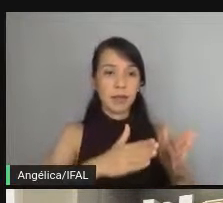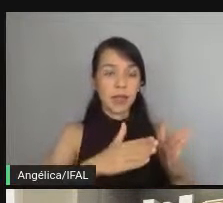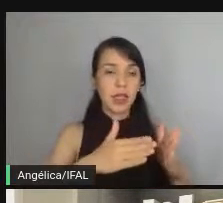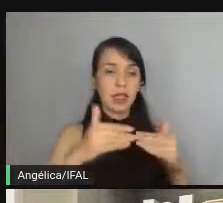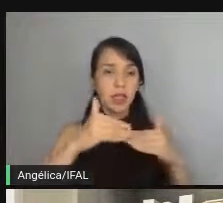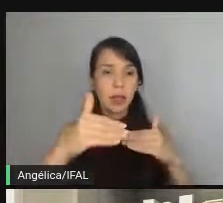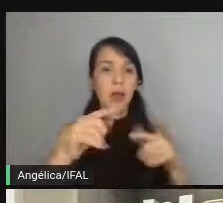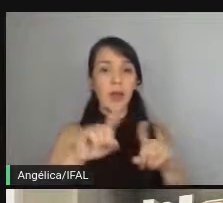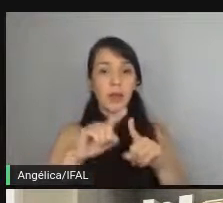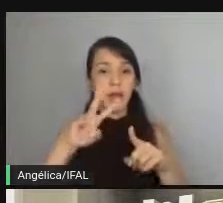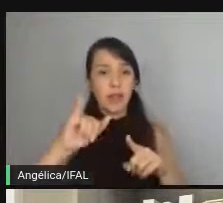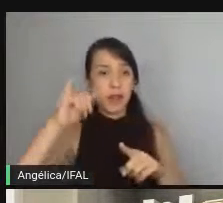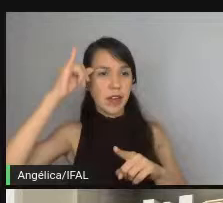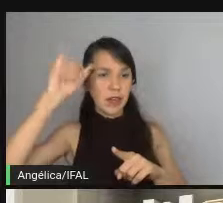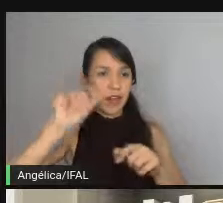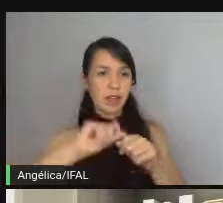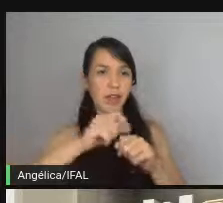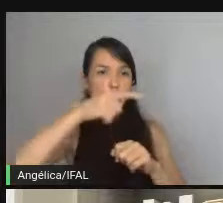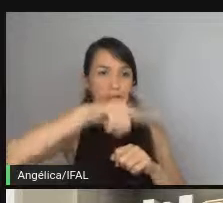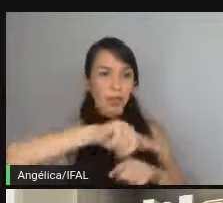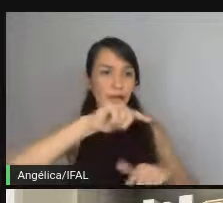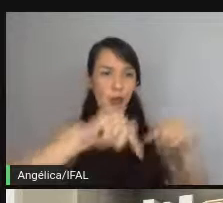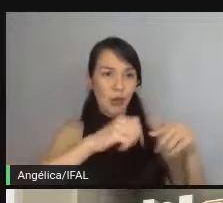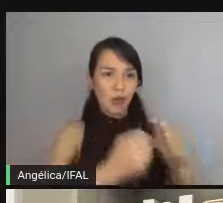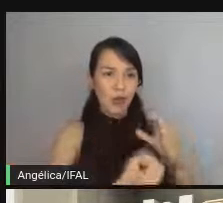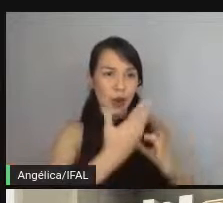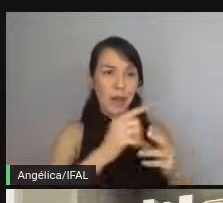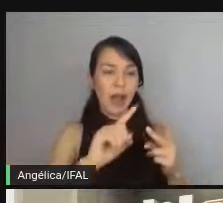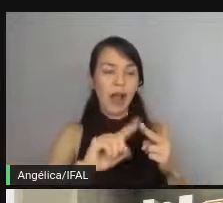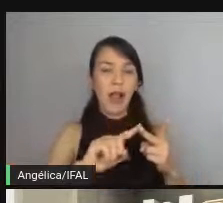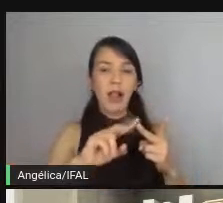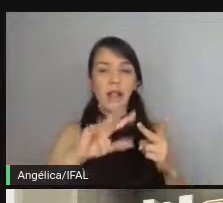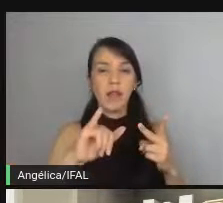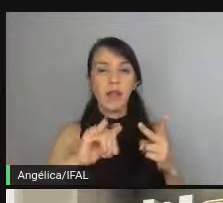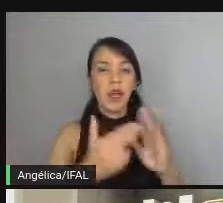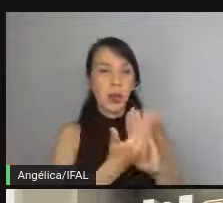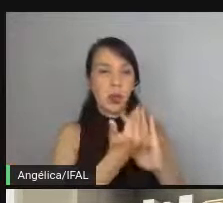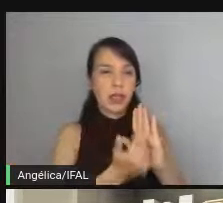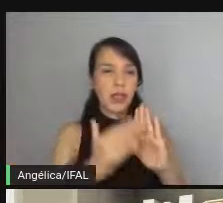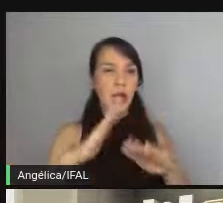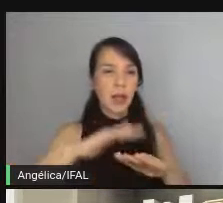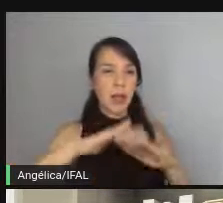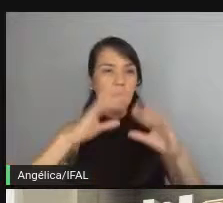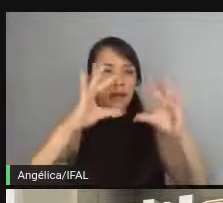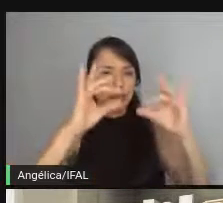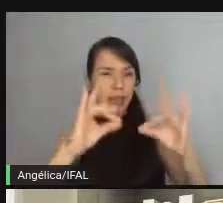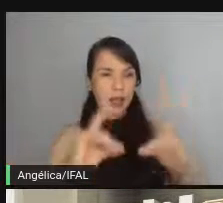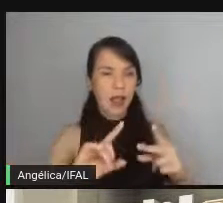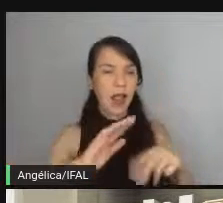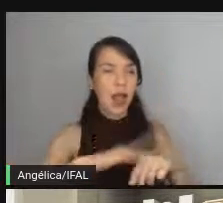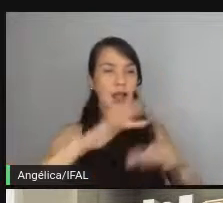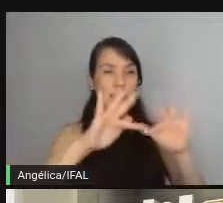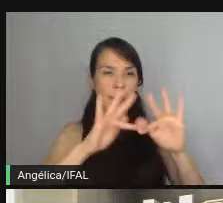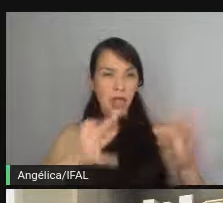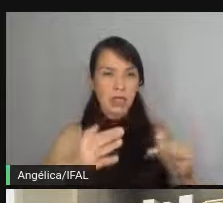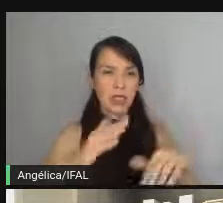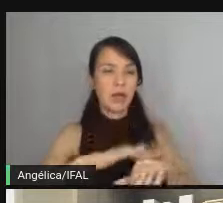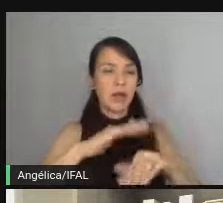retrabalho, por você estar fazendo um design de código mais coeso, mais claro, mais simples,